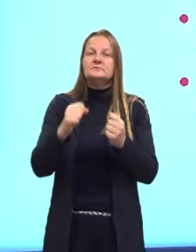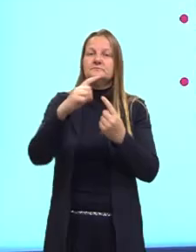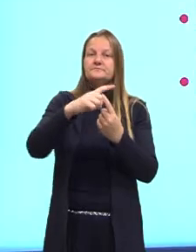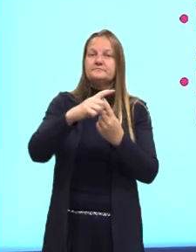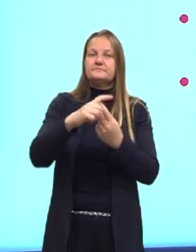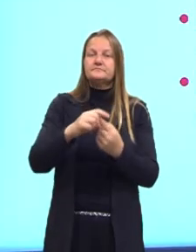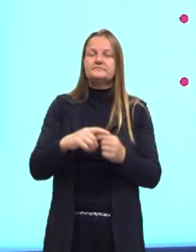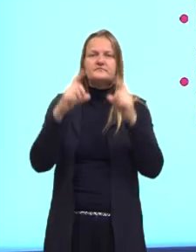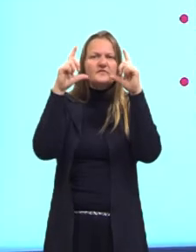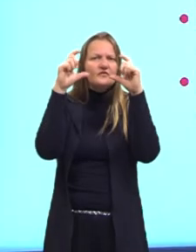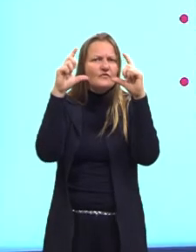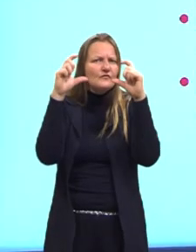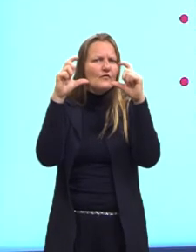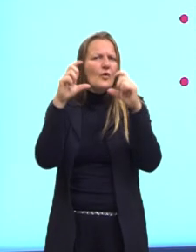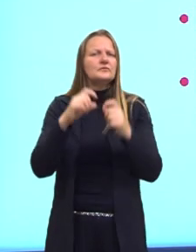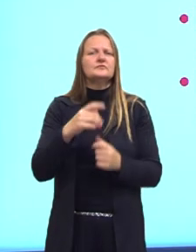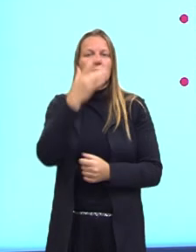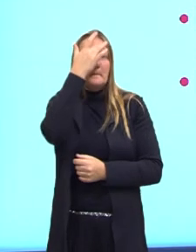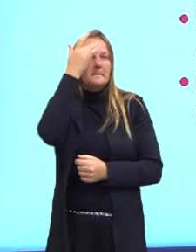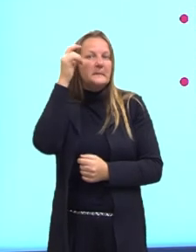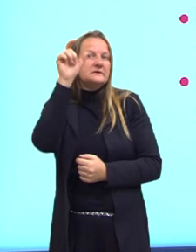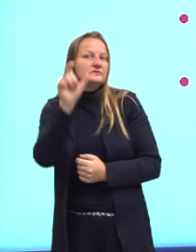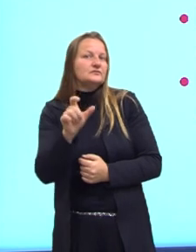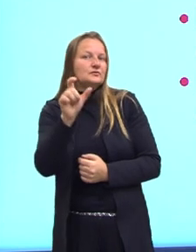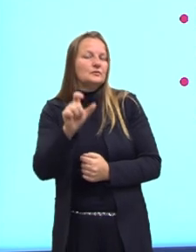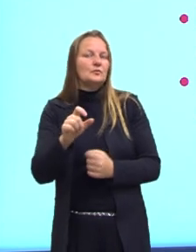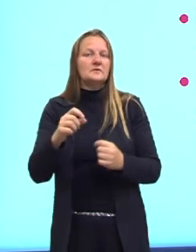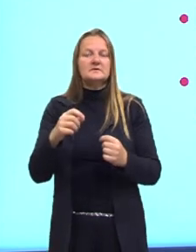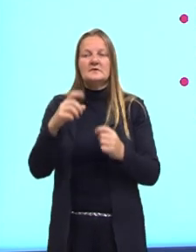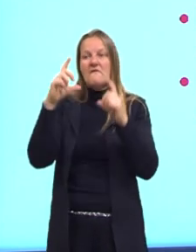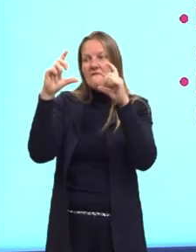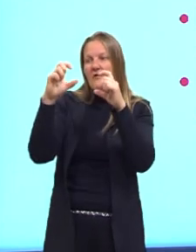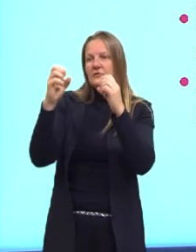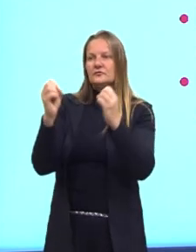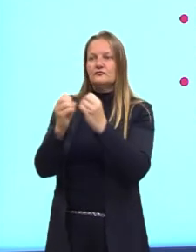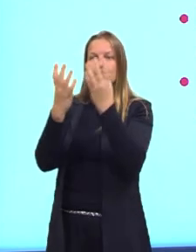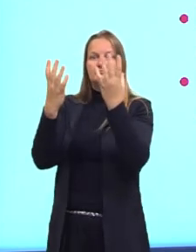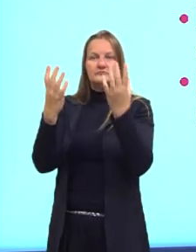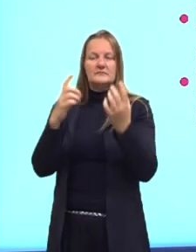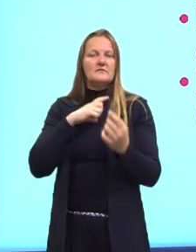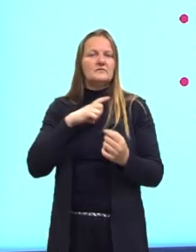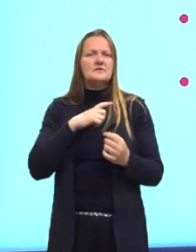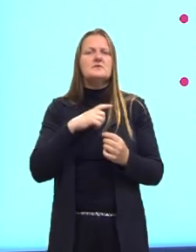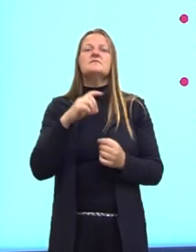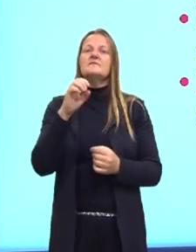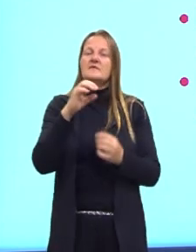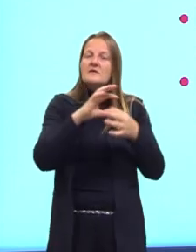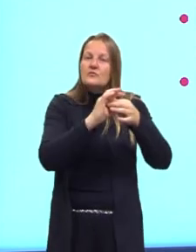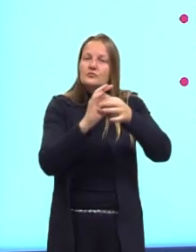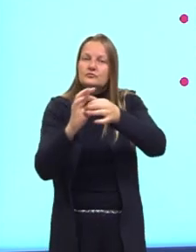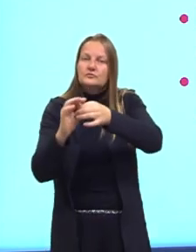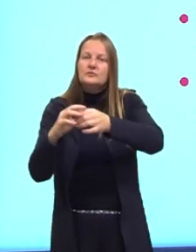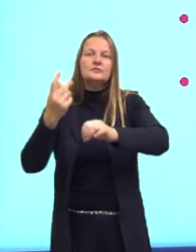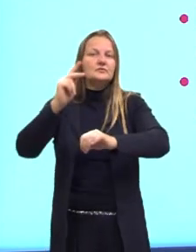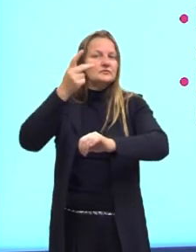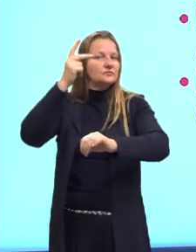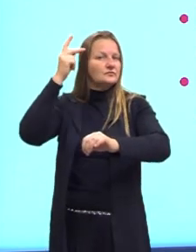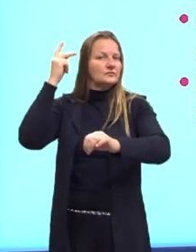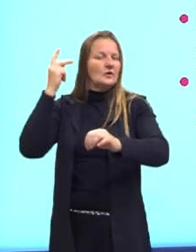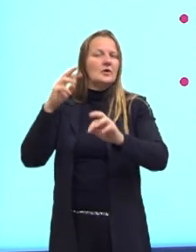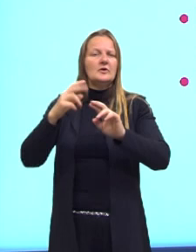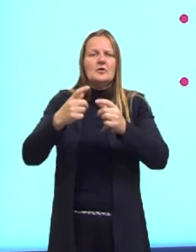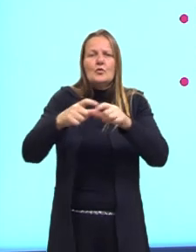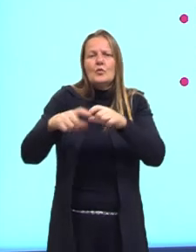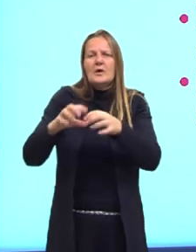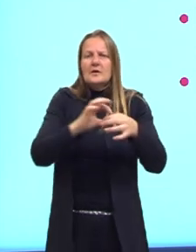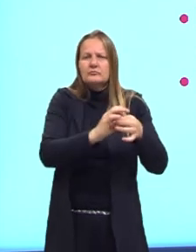fotografias de pessoas ou de eventos que aconteceram, que vão contextualizar a questão de